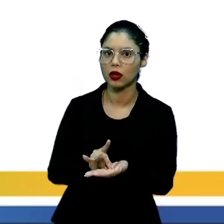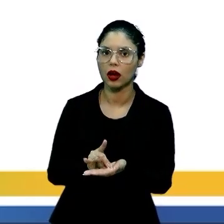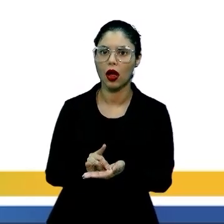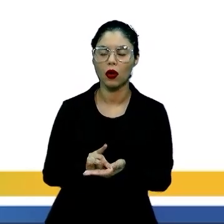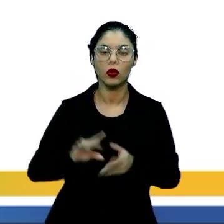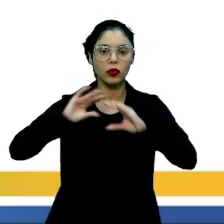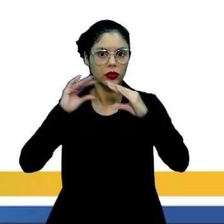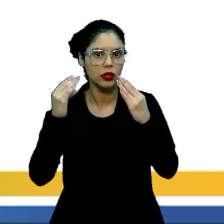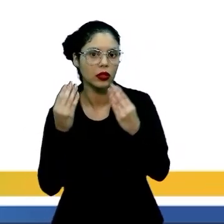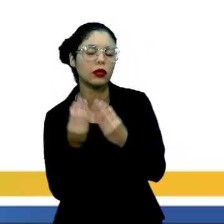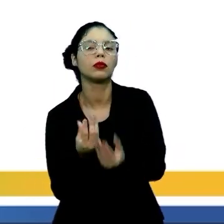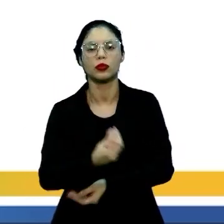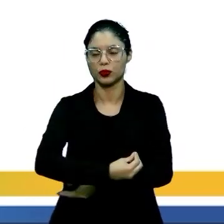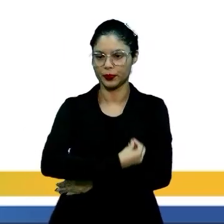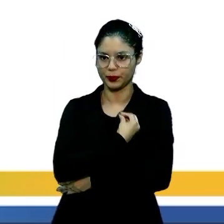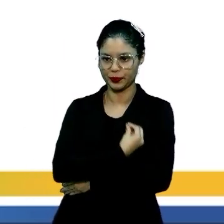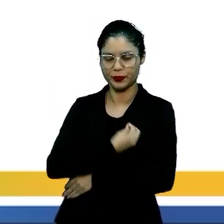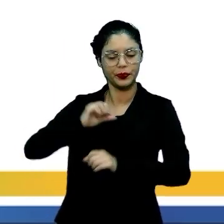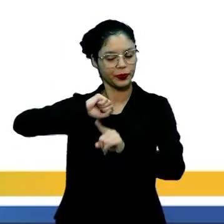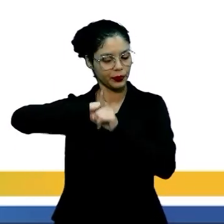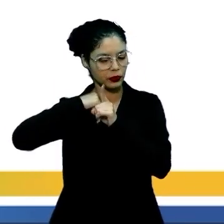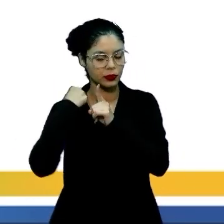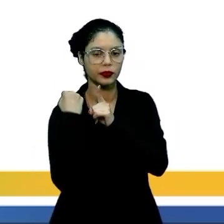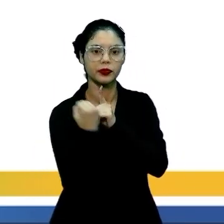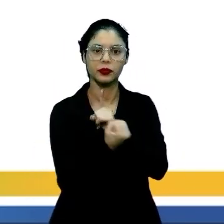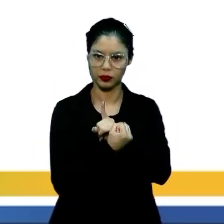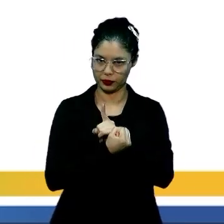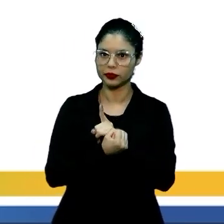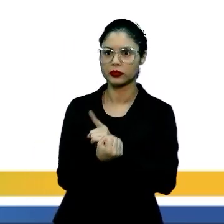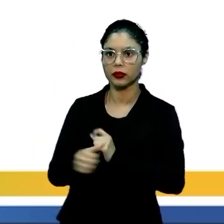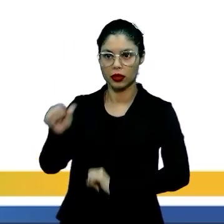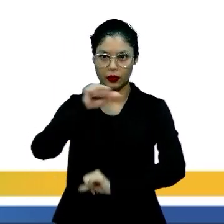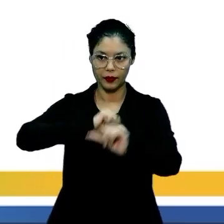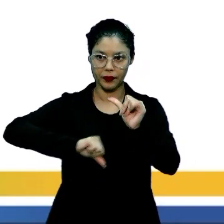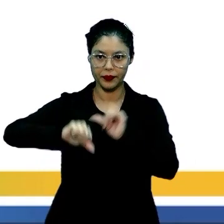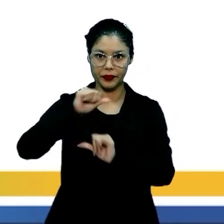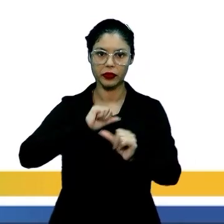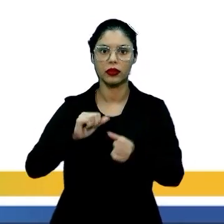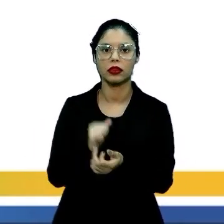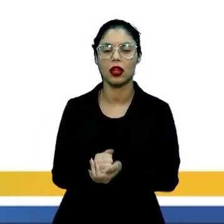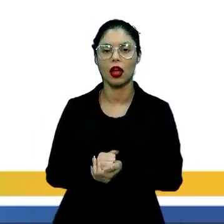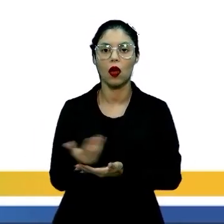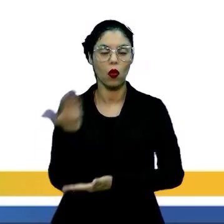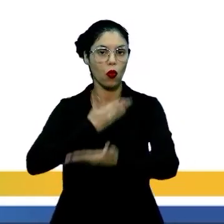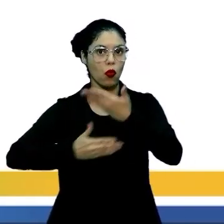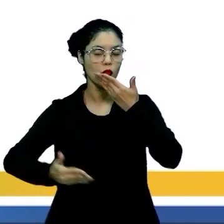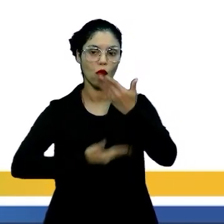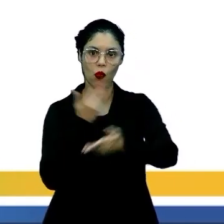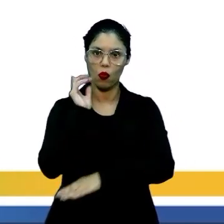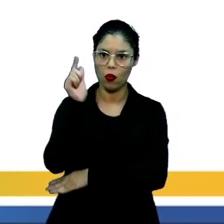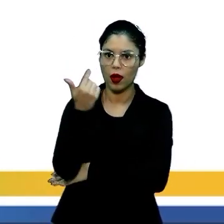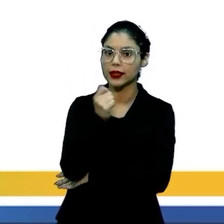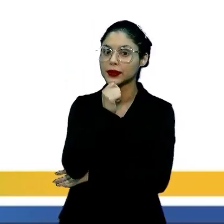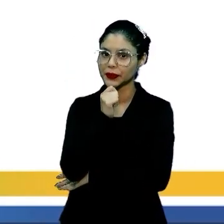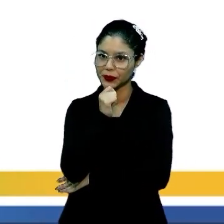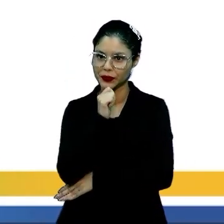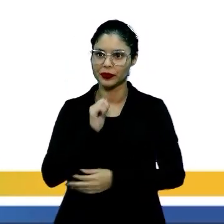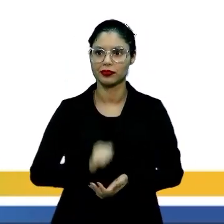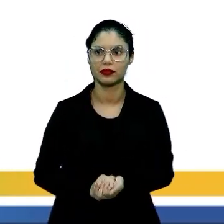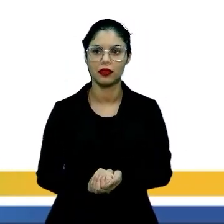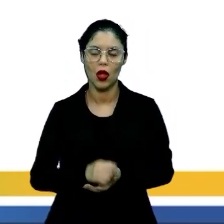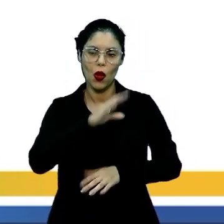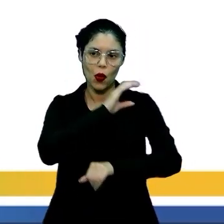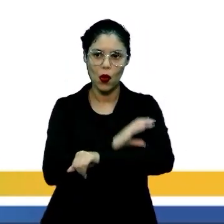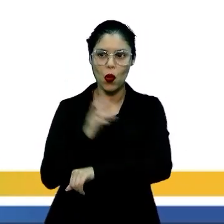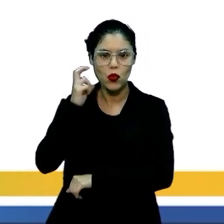sociável, cujas relações ocorrem no meio da troca e interação com os outros. Além disso, compreendendo